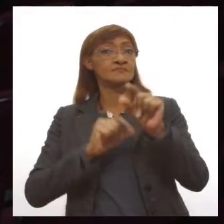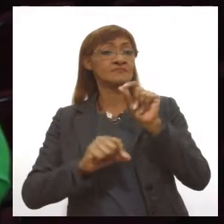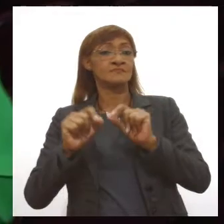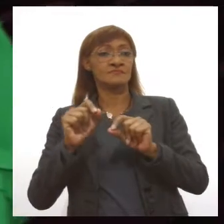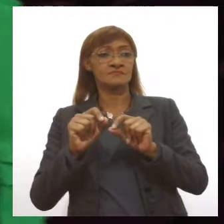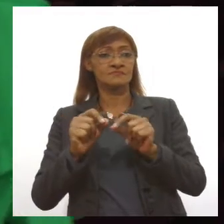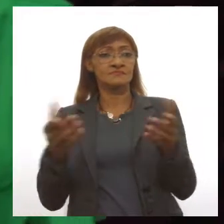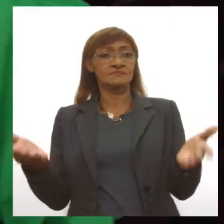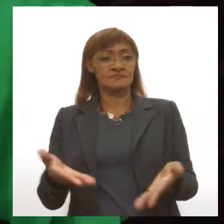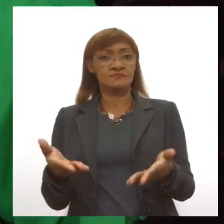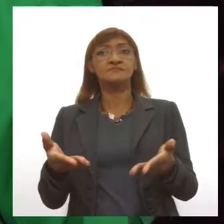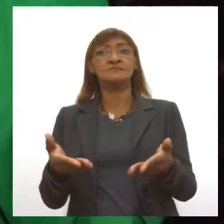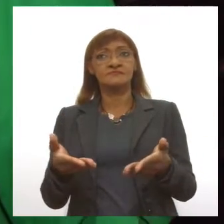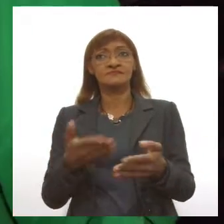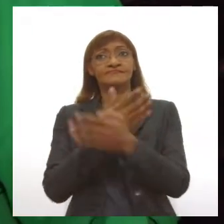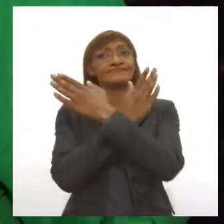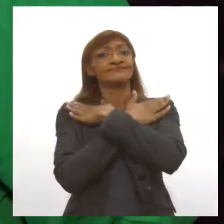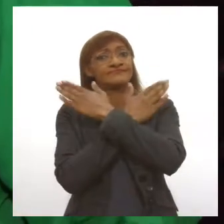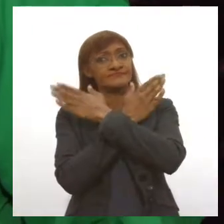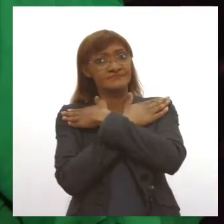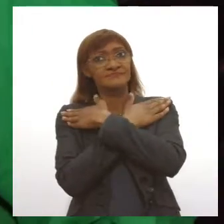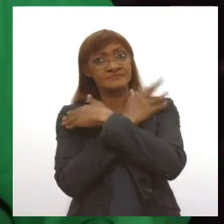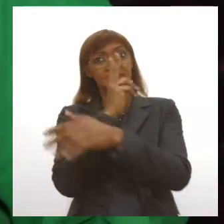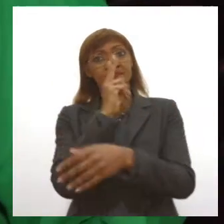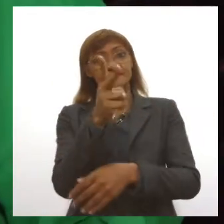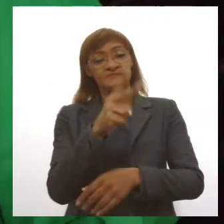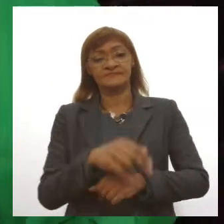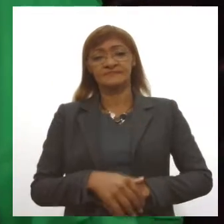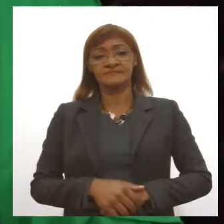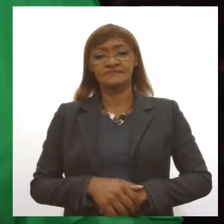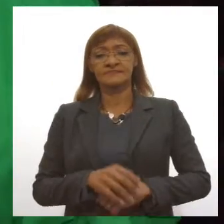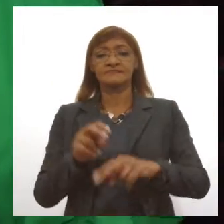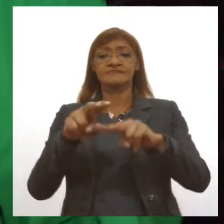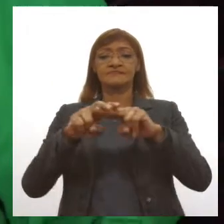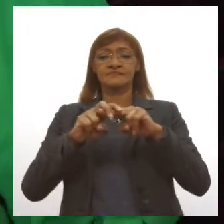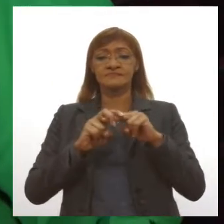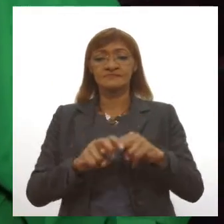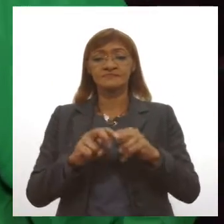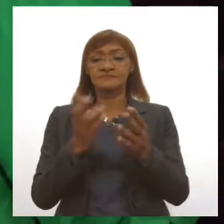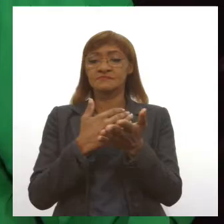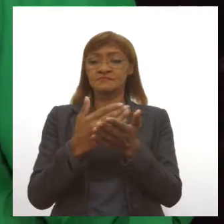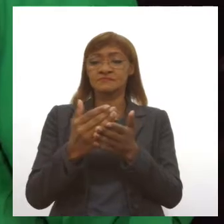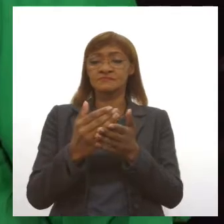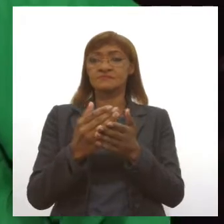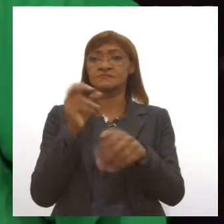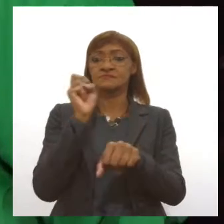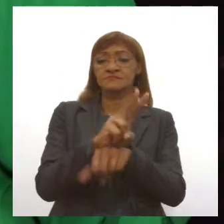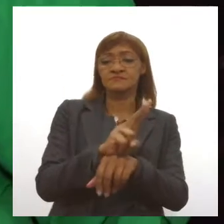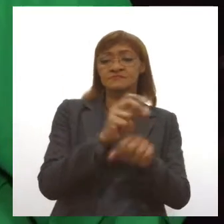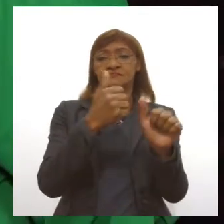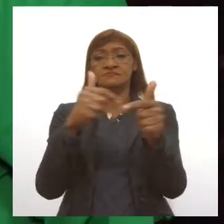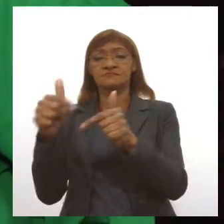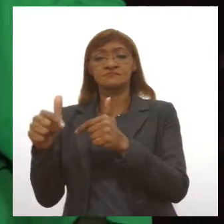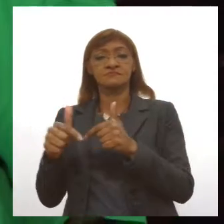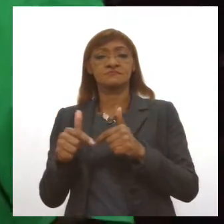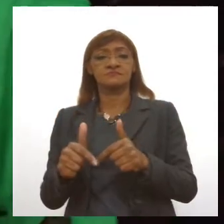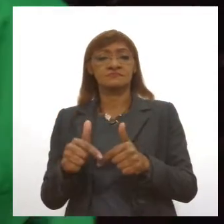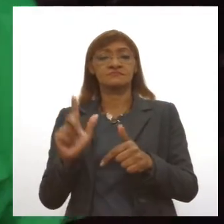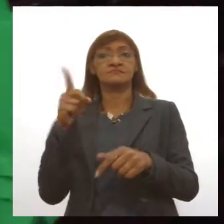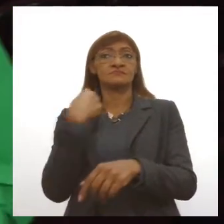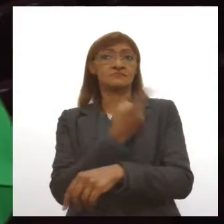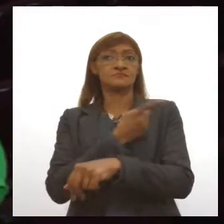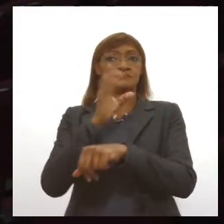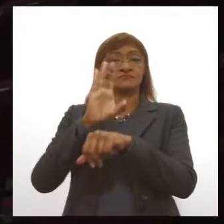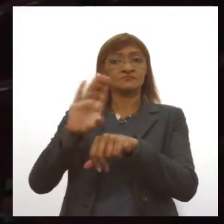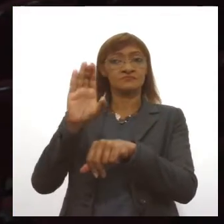emprego está demais. E isso também faz com que eles ingressem ao mercado de trabalho. Porque os nossos cursos, em parceria